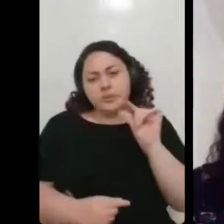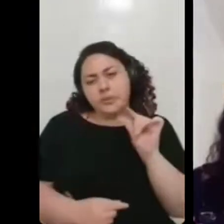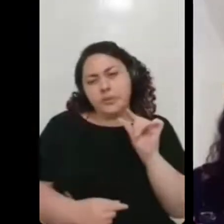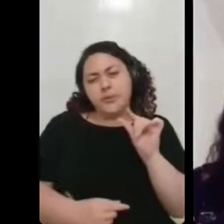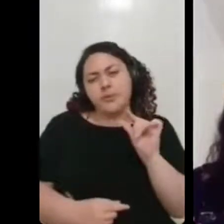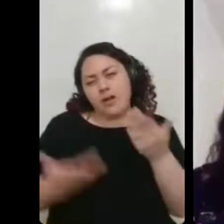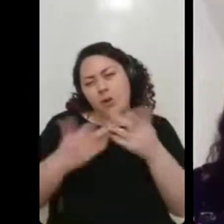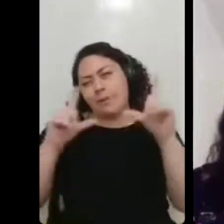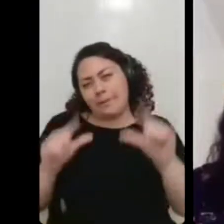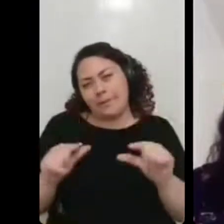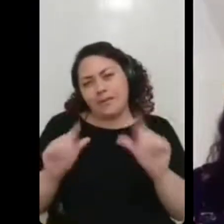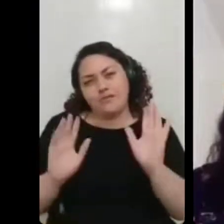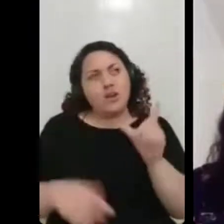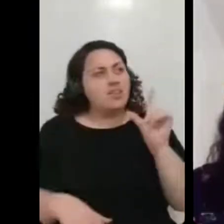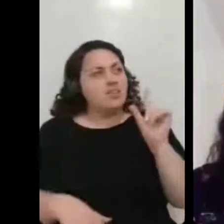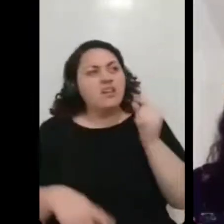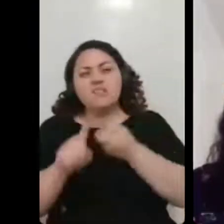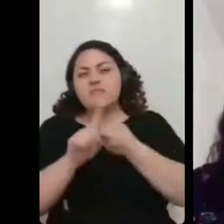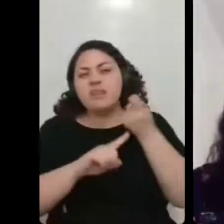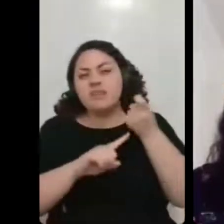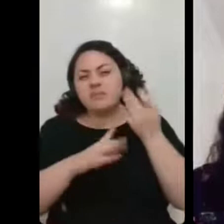uns, quase dez meses, assim, no que eu tive.